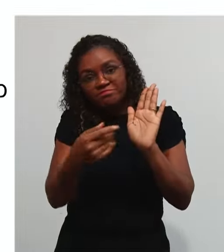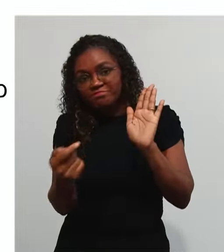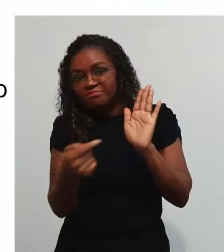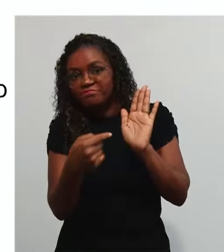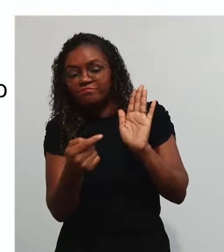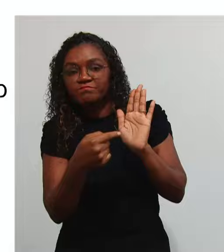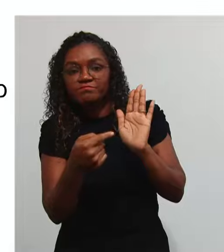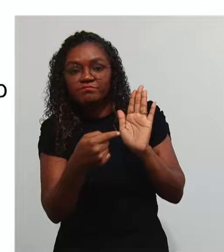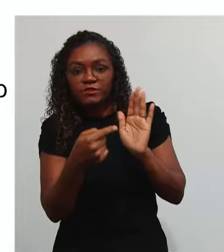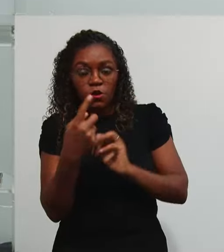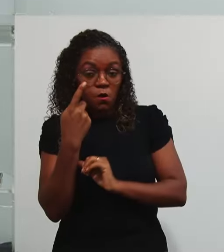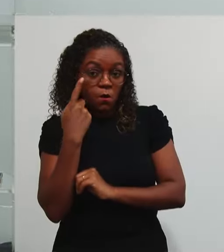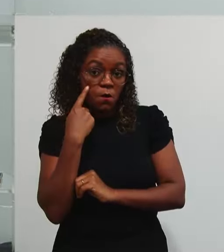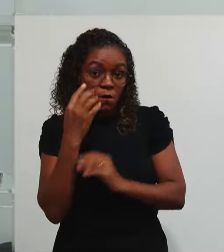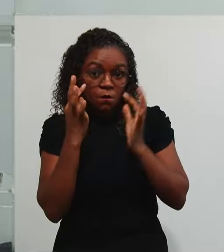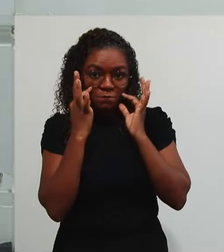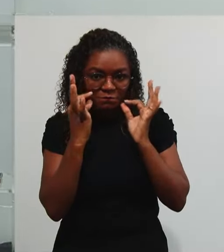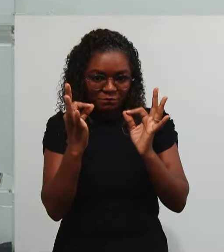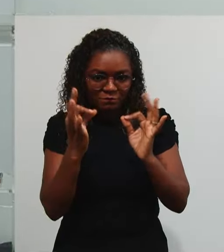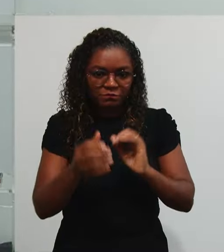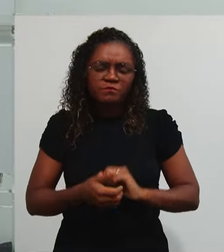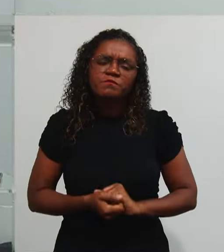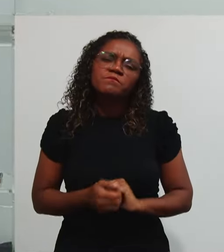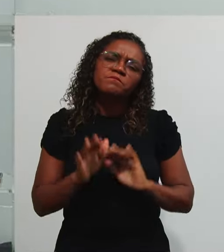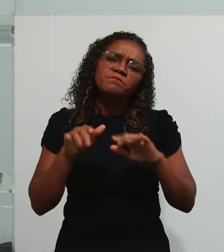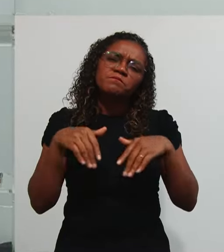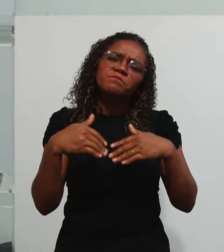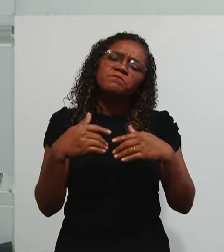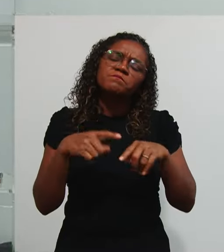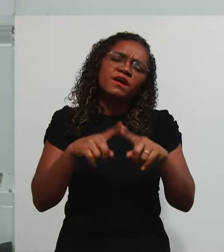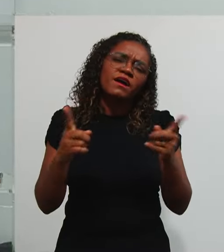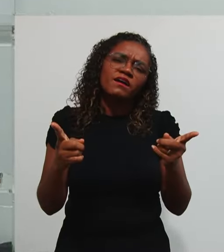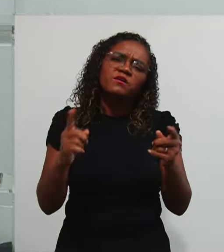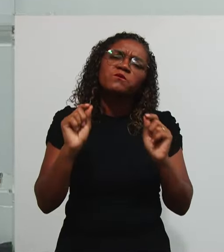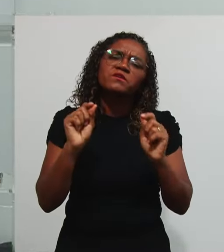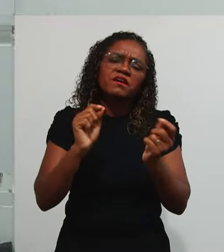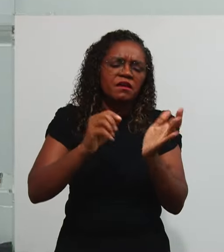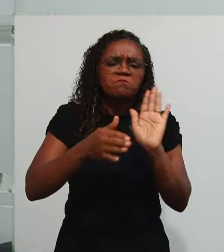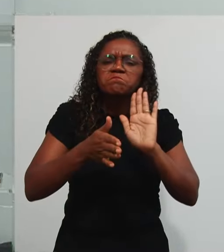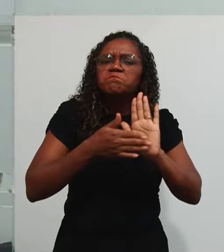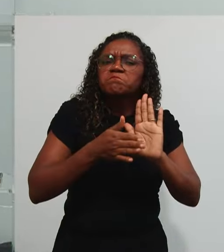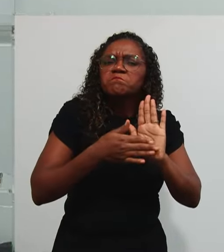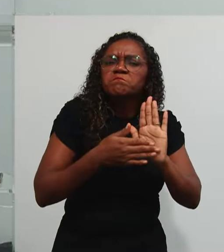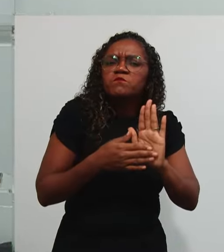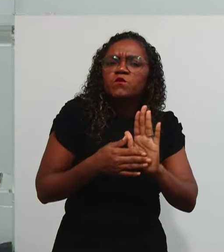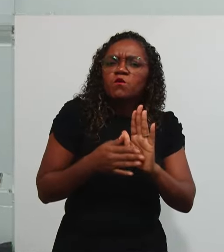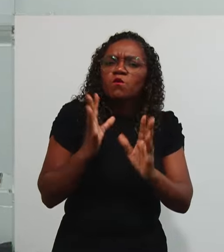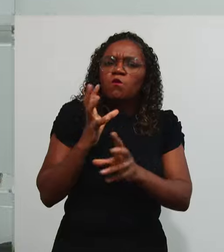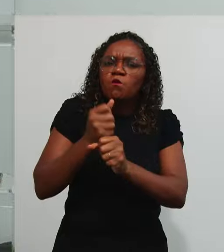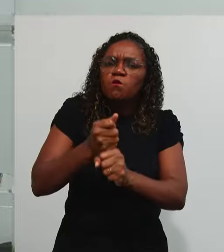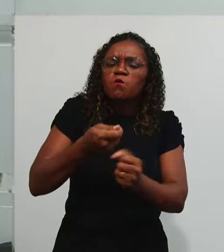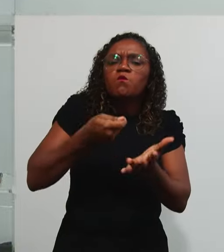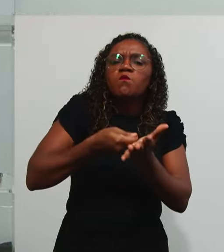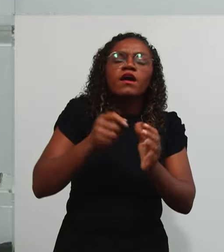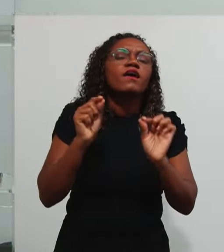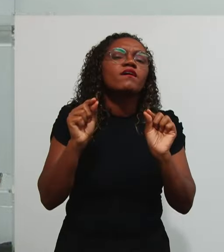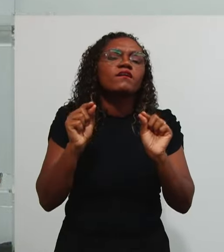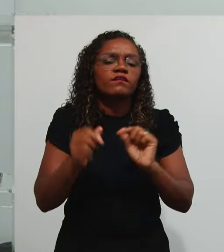Corta pra mim Creuza E o que que é A prestação De contas É verbalizar O que foi